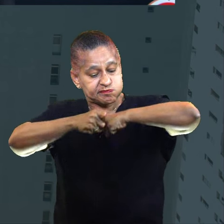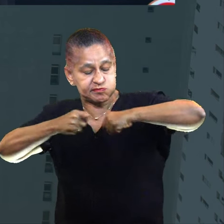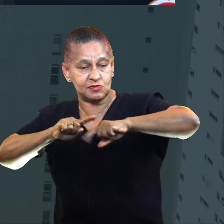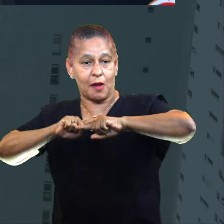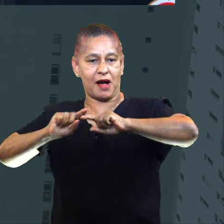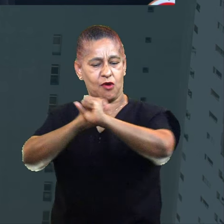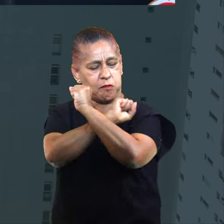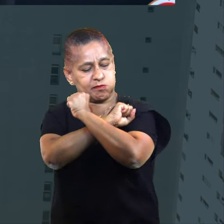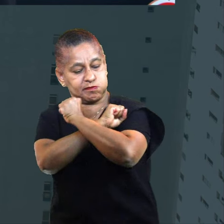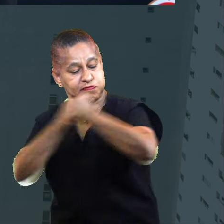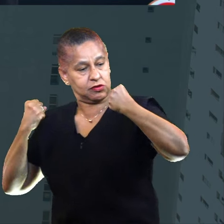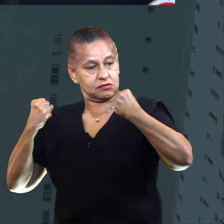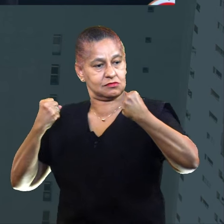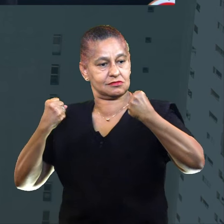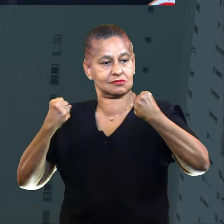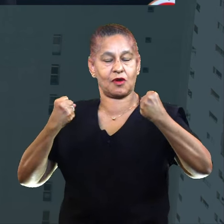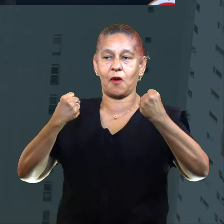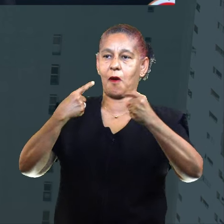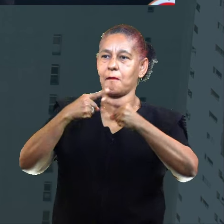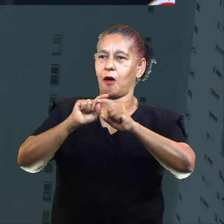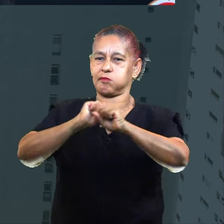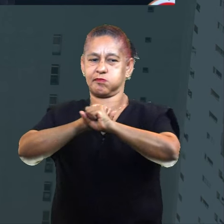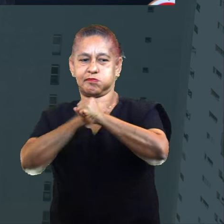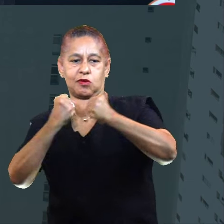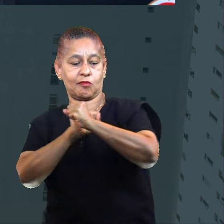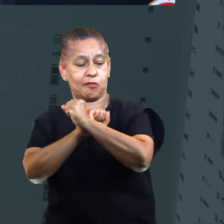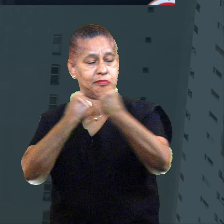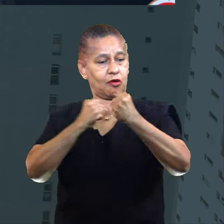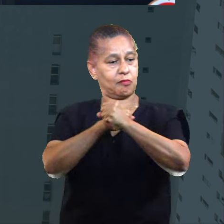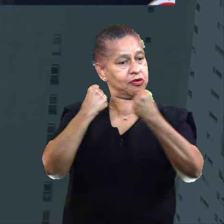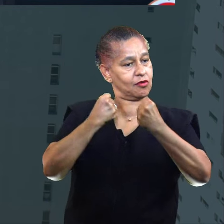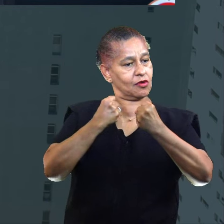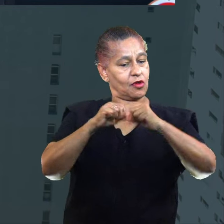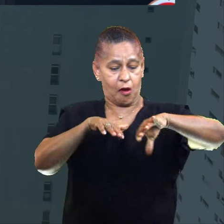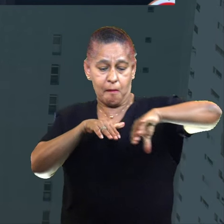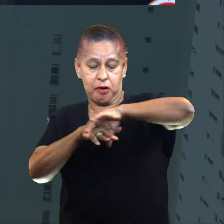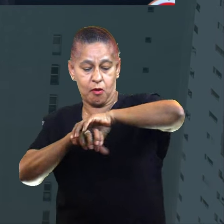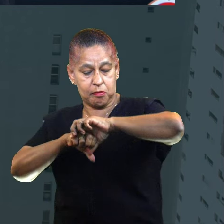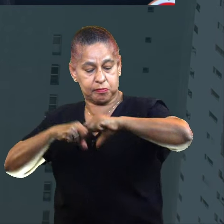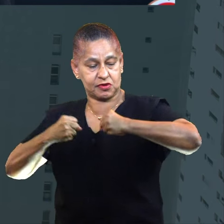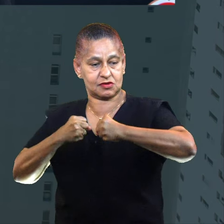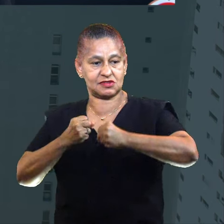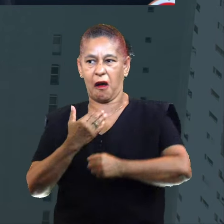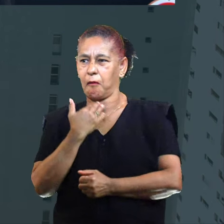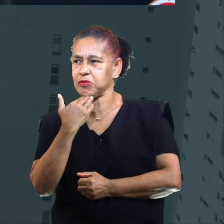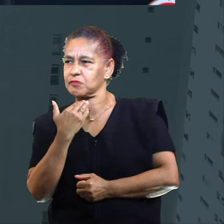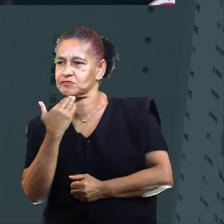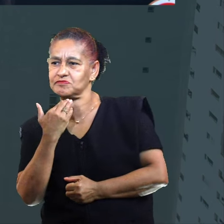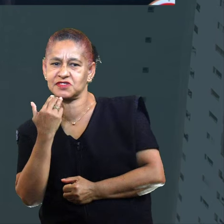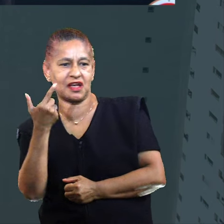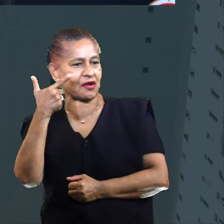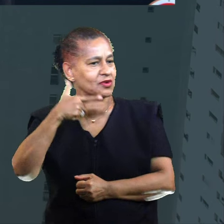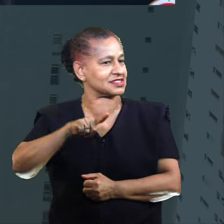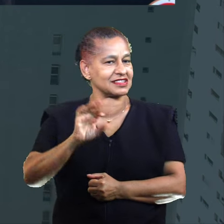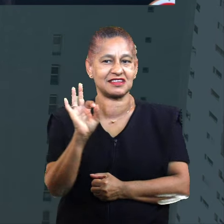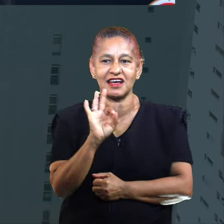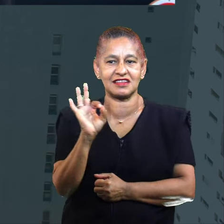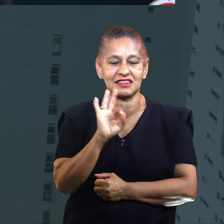ele arrebentara as correntes e quebrara os ferros dos seus pés. Ninguém era